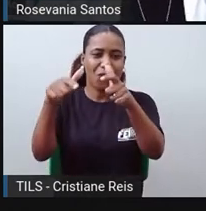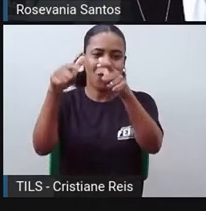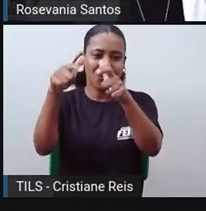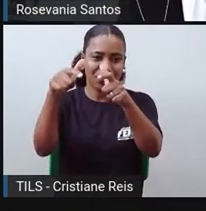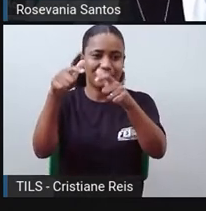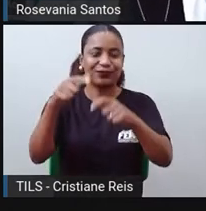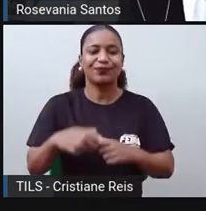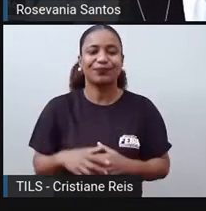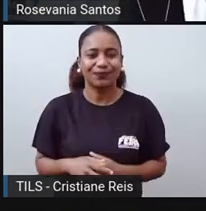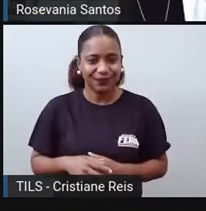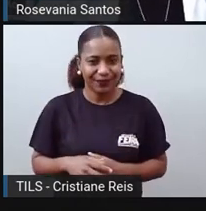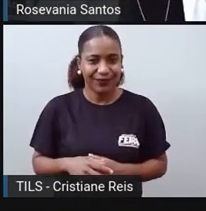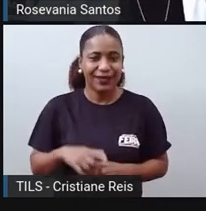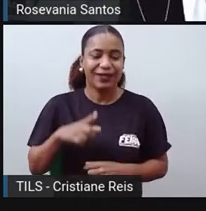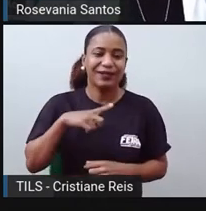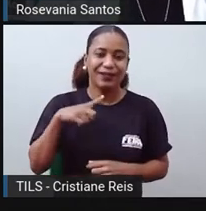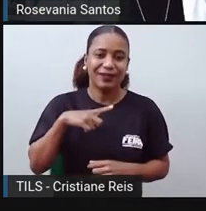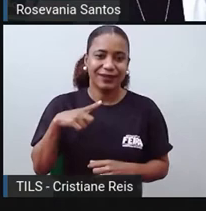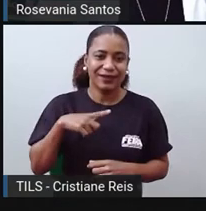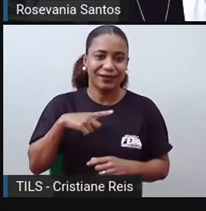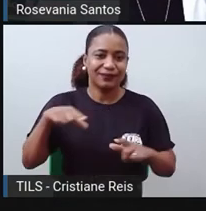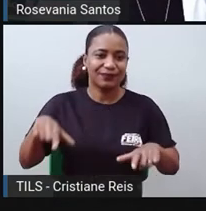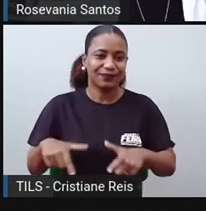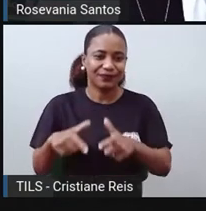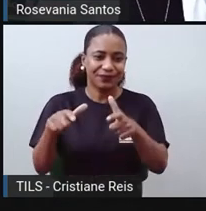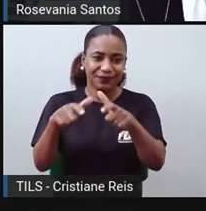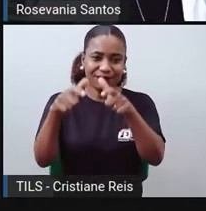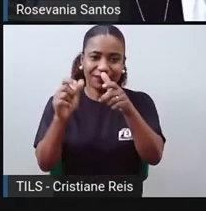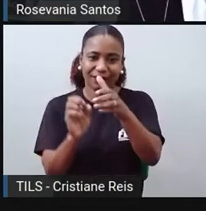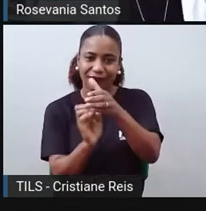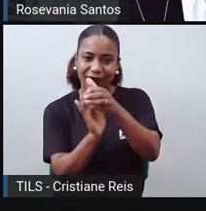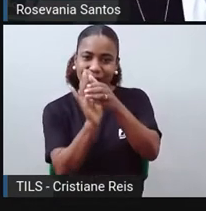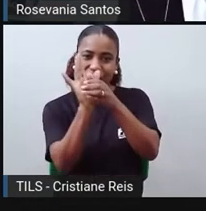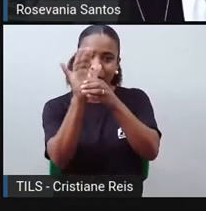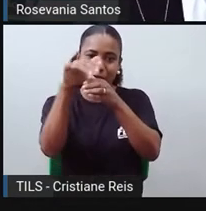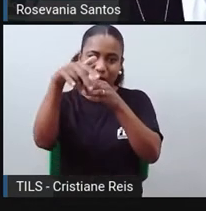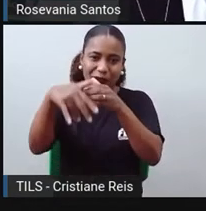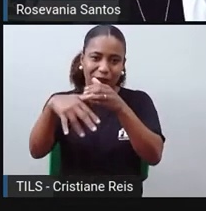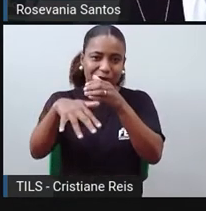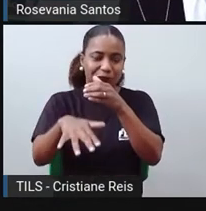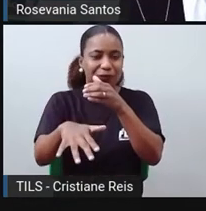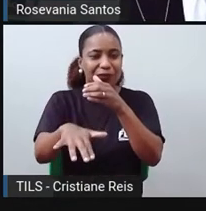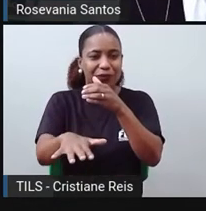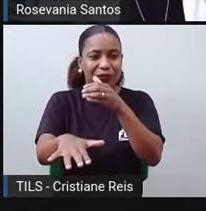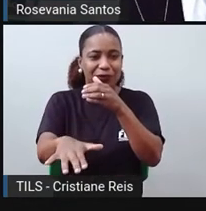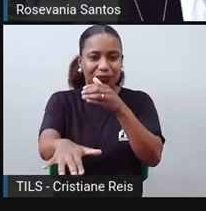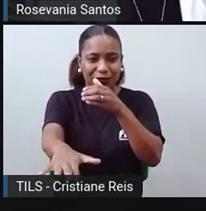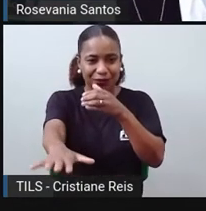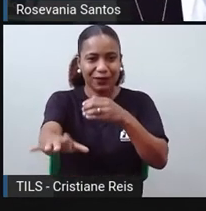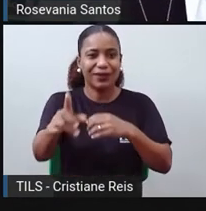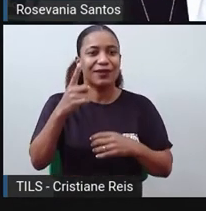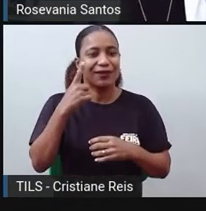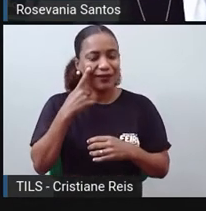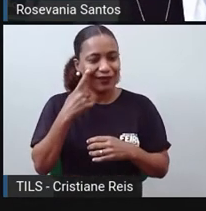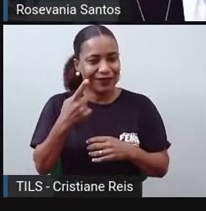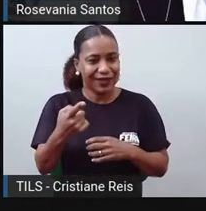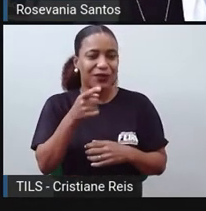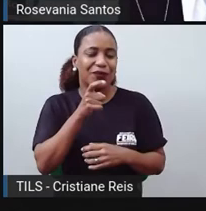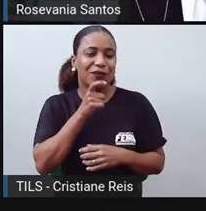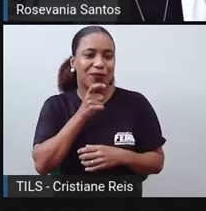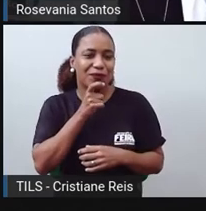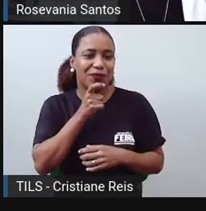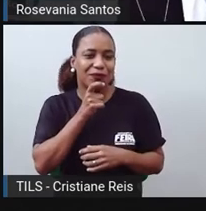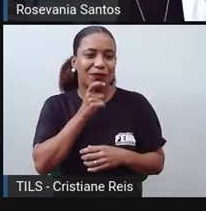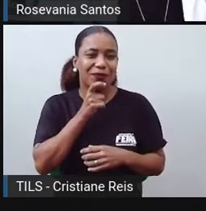né? Passa assim. E ele vai continuando aí. Esse material que vai saindo vai dando espaço, eles vão se solidificando e vai dando espaço para a